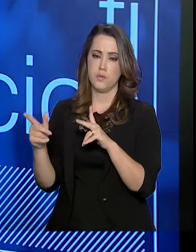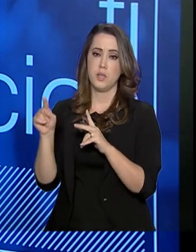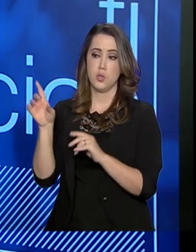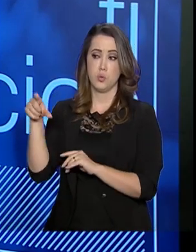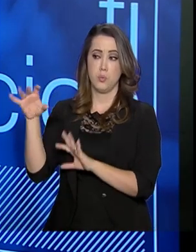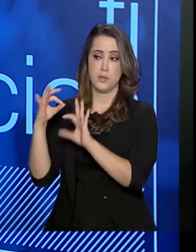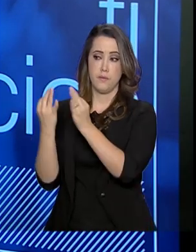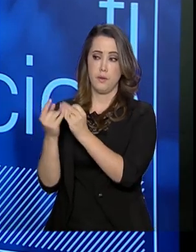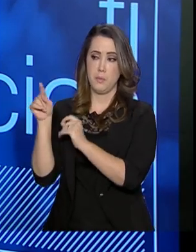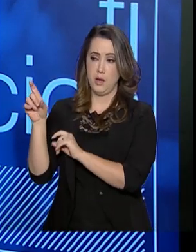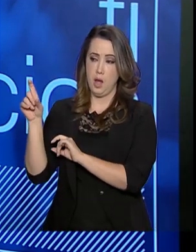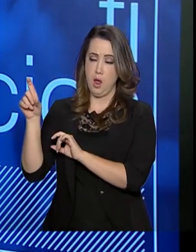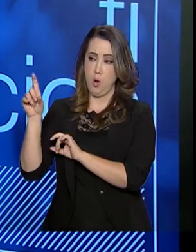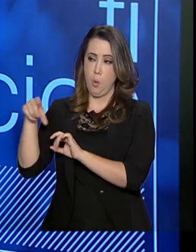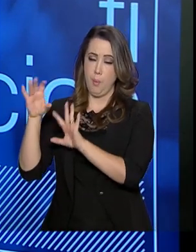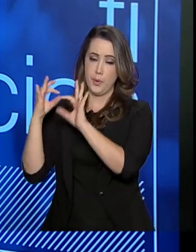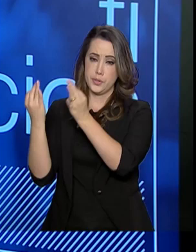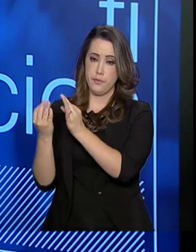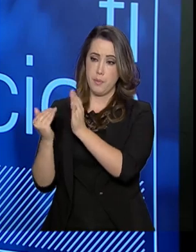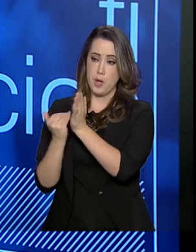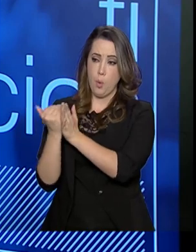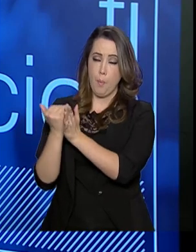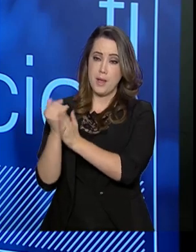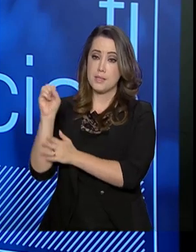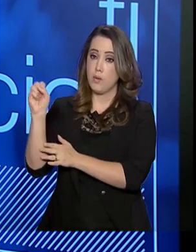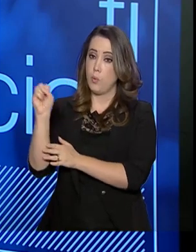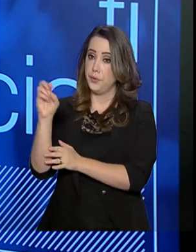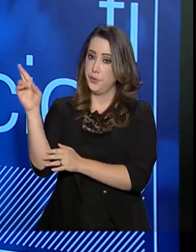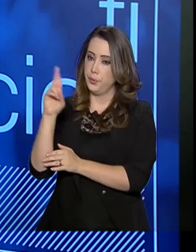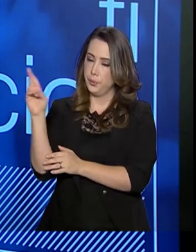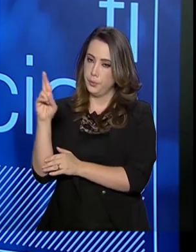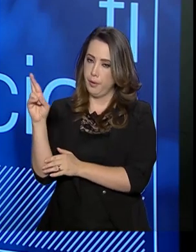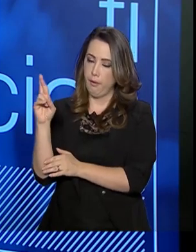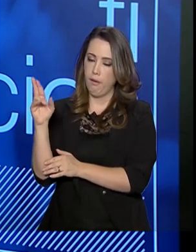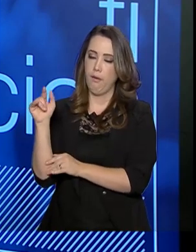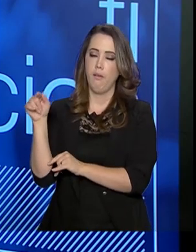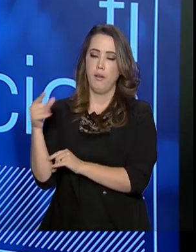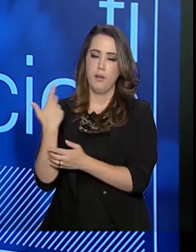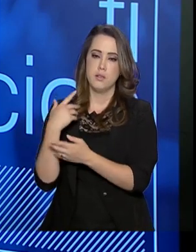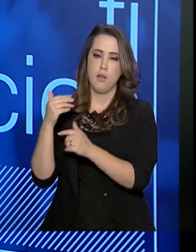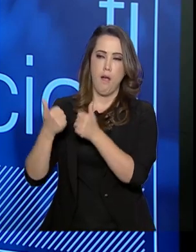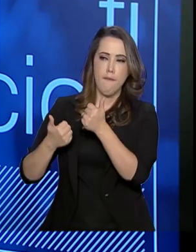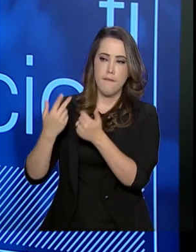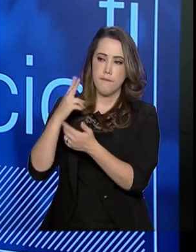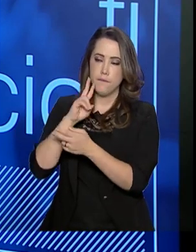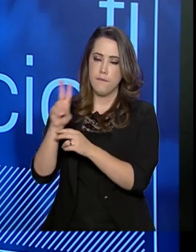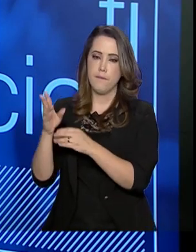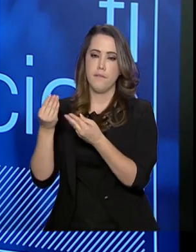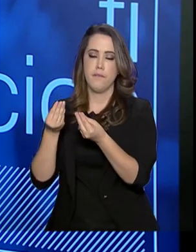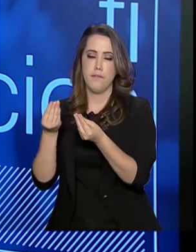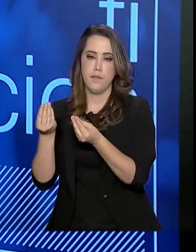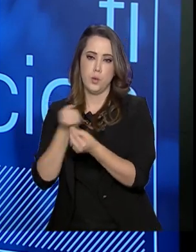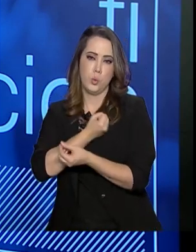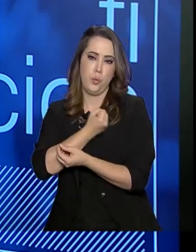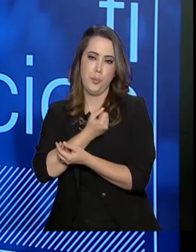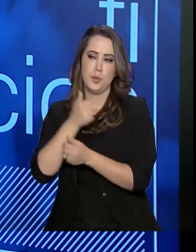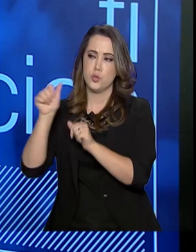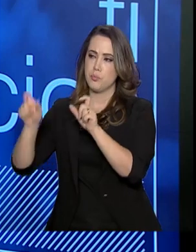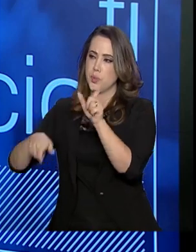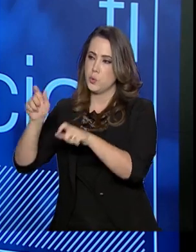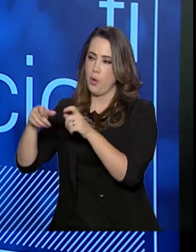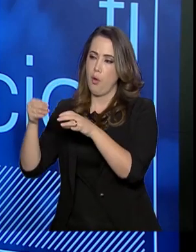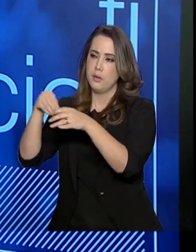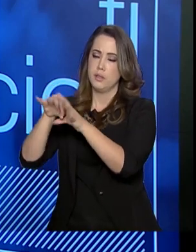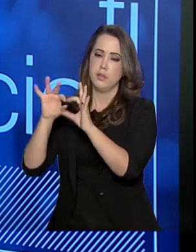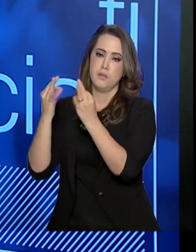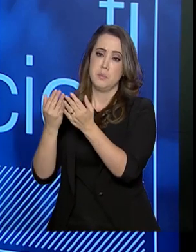R 88 e vai de acordo com o número de crianças, com o gestante e tudo isso. Com adolescentes. Então, tudo isso soma,